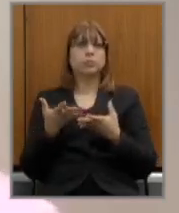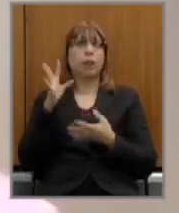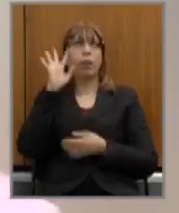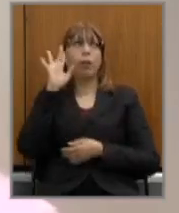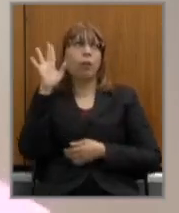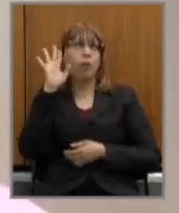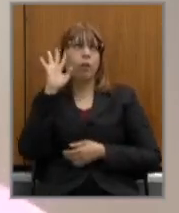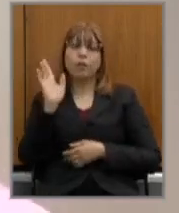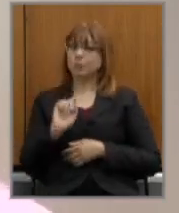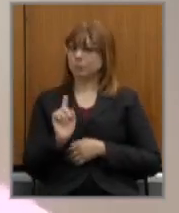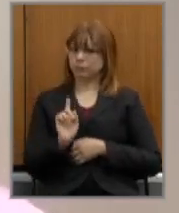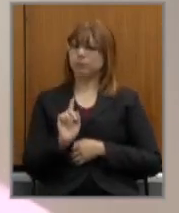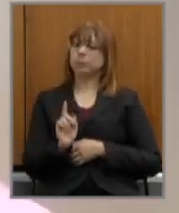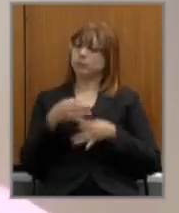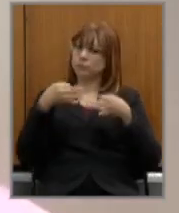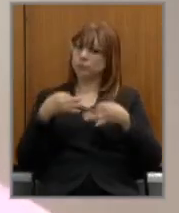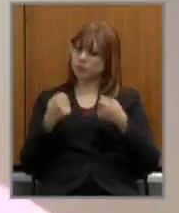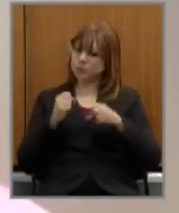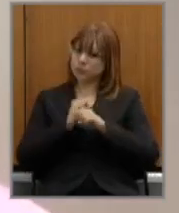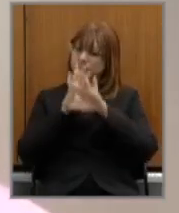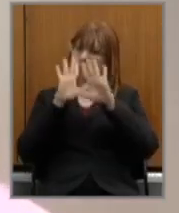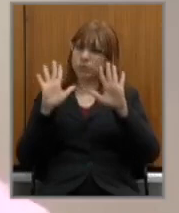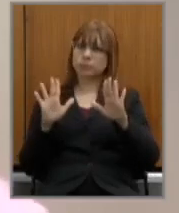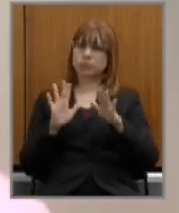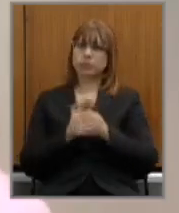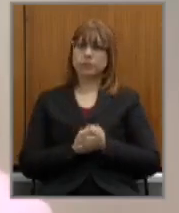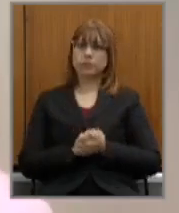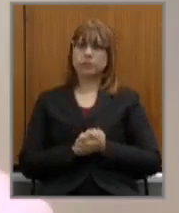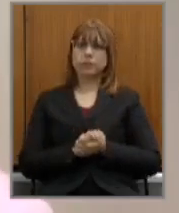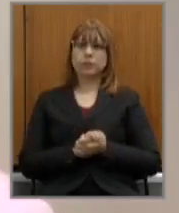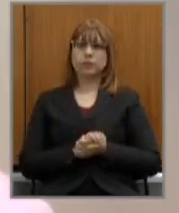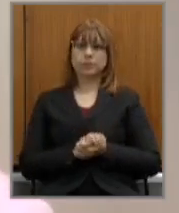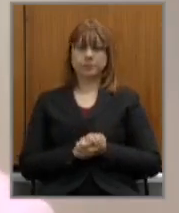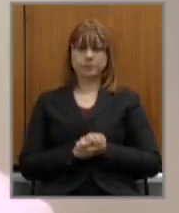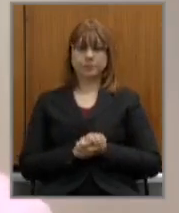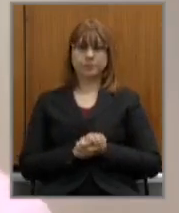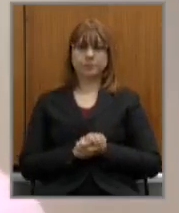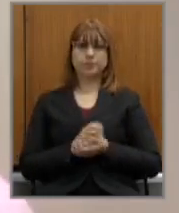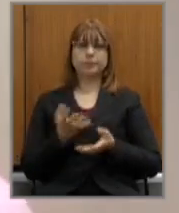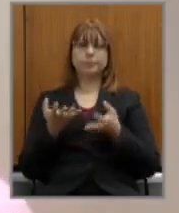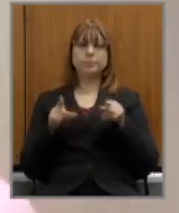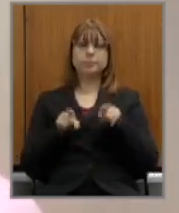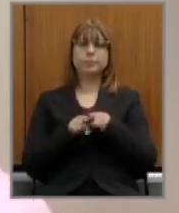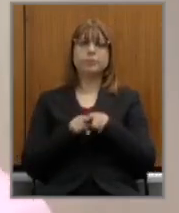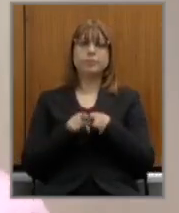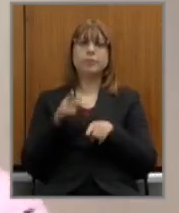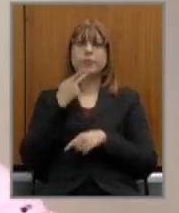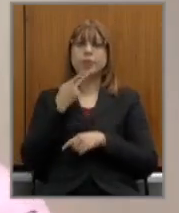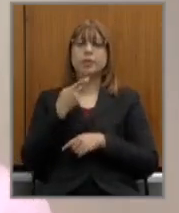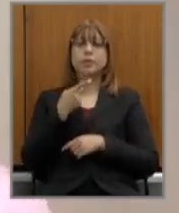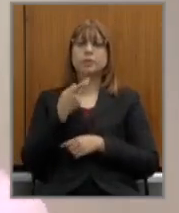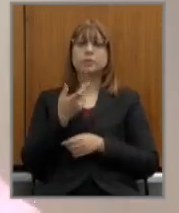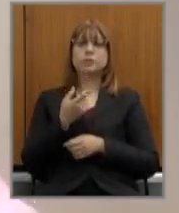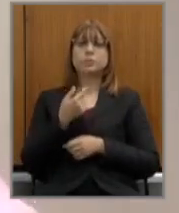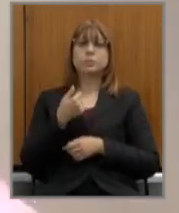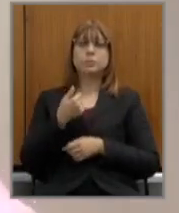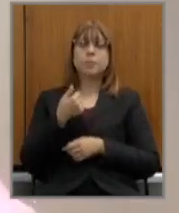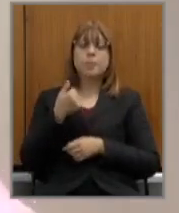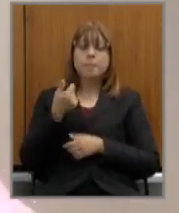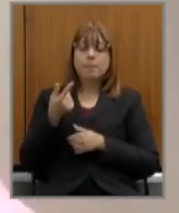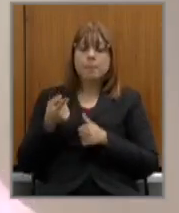é muito importante que isso fique claro aqui e eu quero também destacar que o primeiro passo